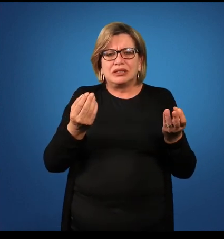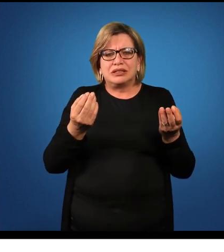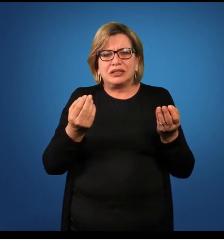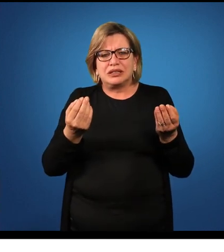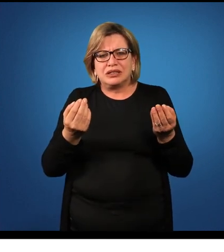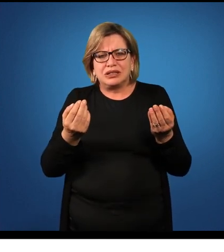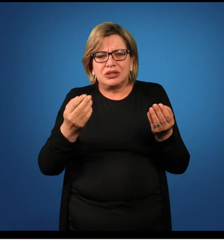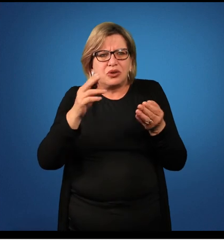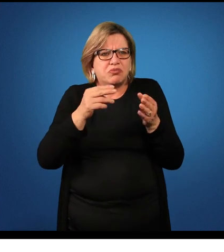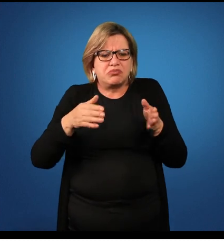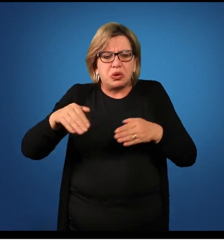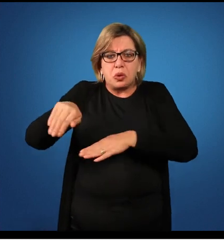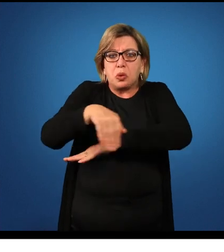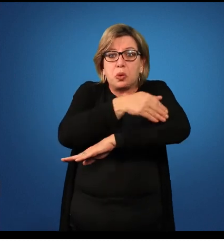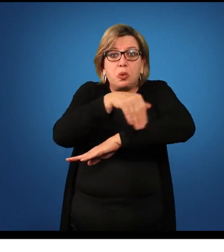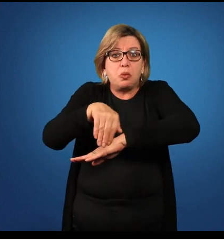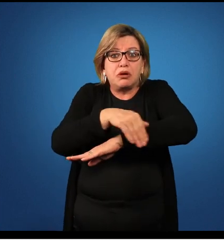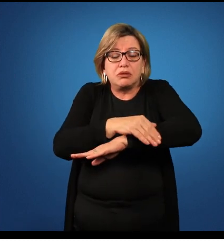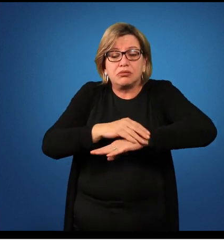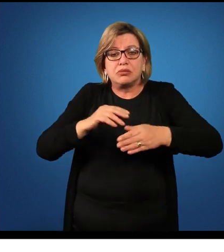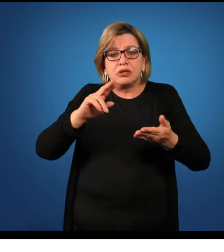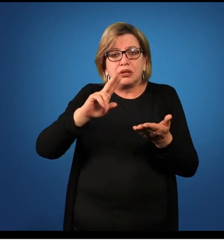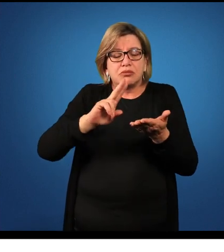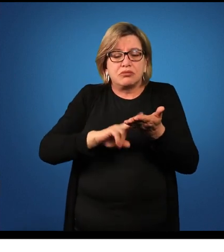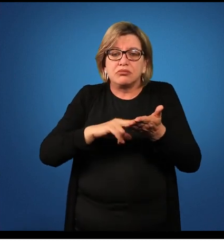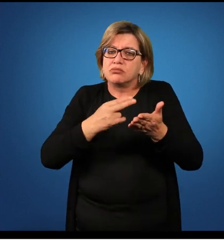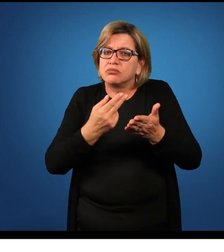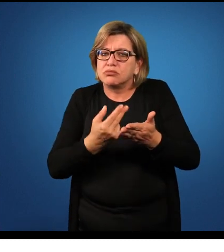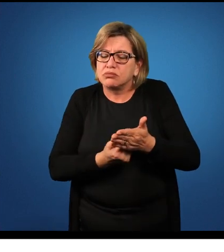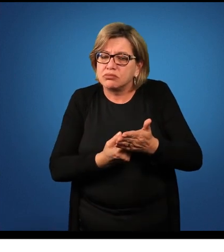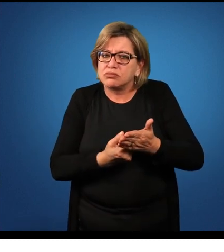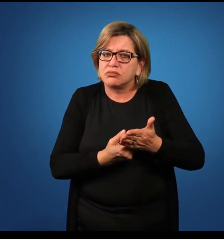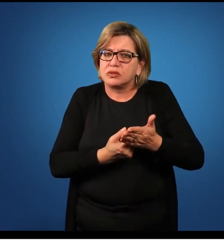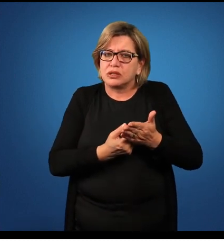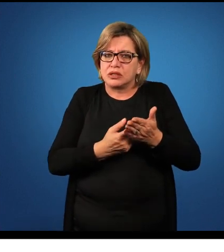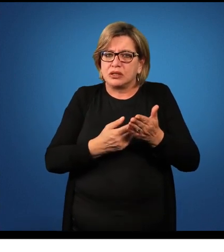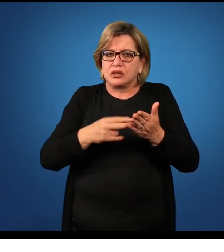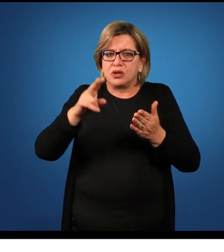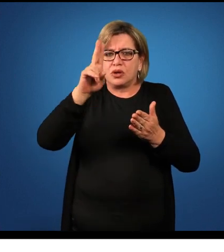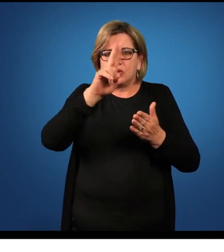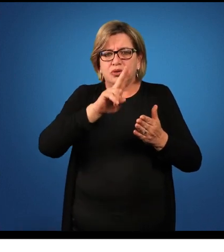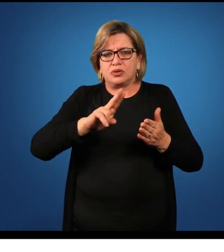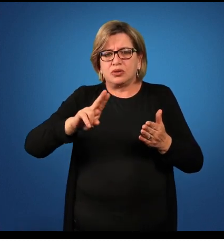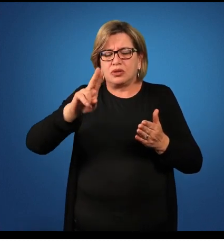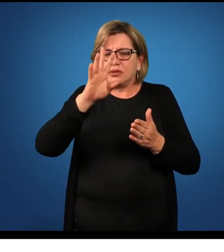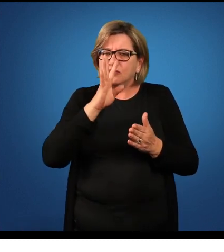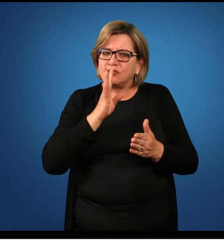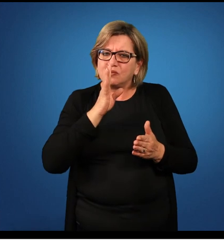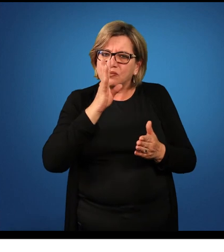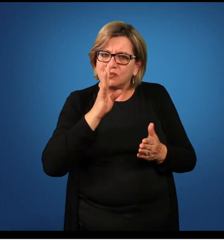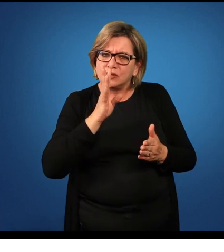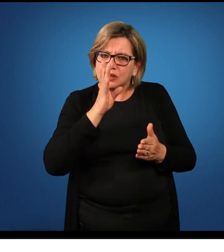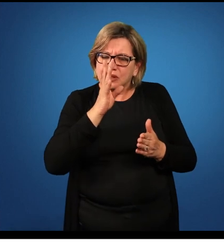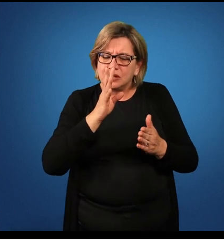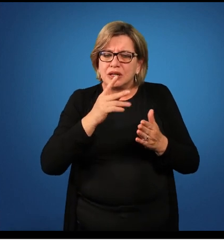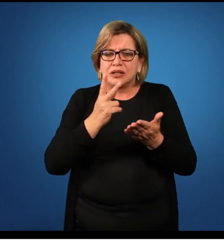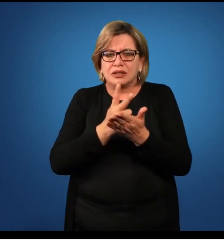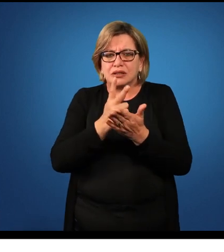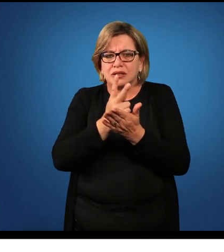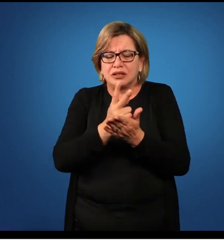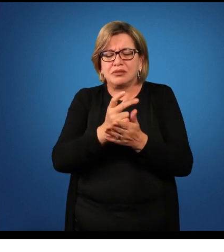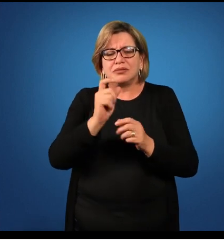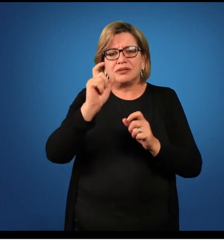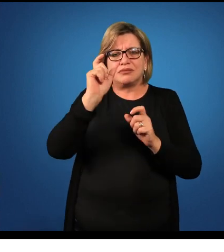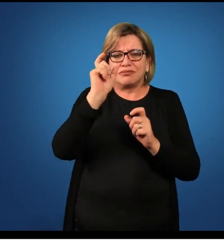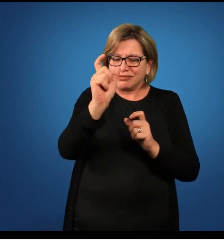pela via traduz-se com o caso acusativo antecedido